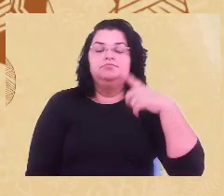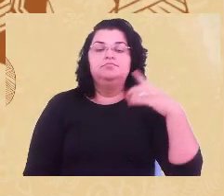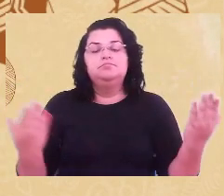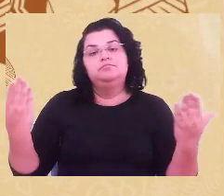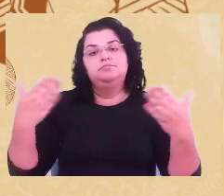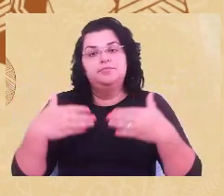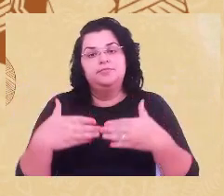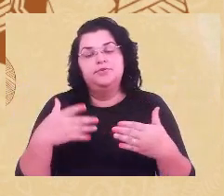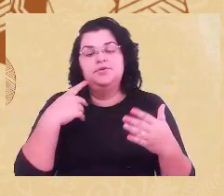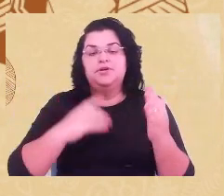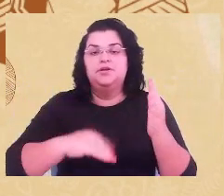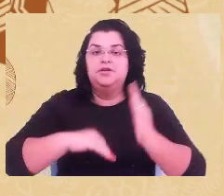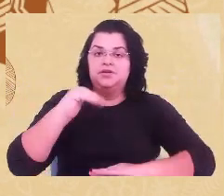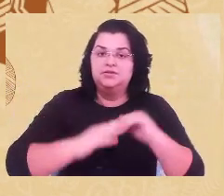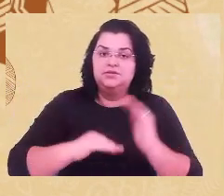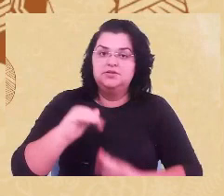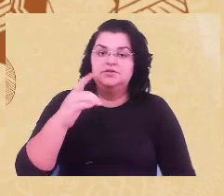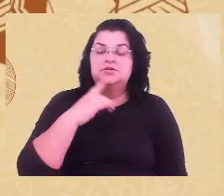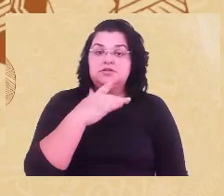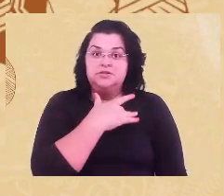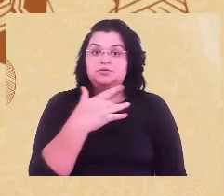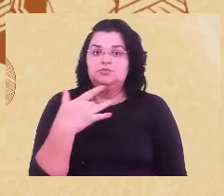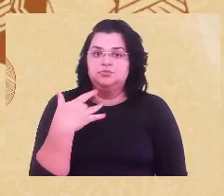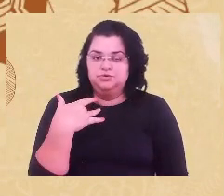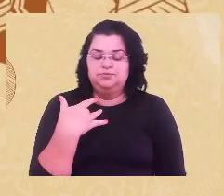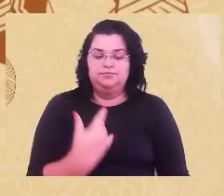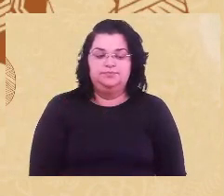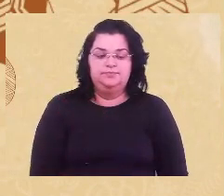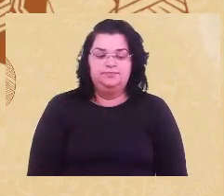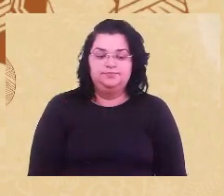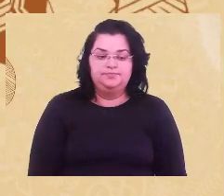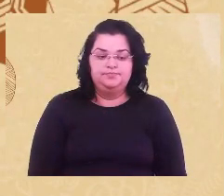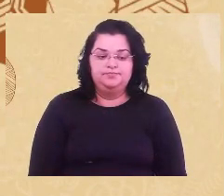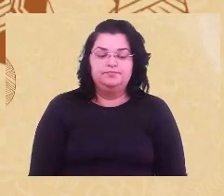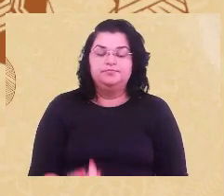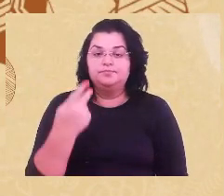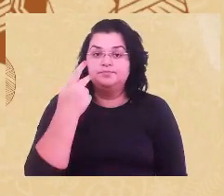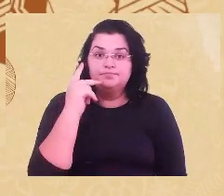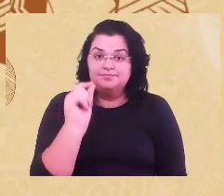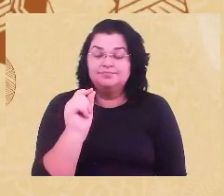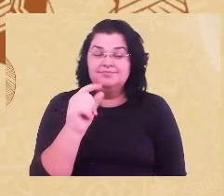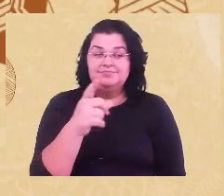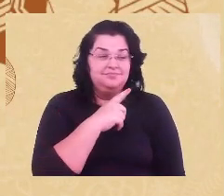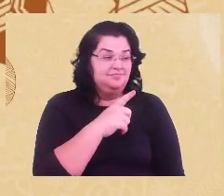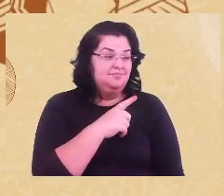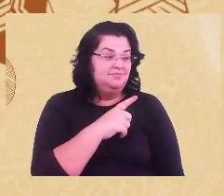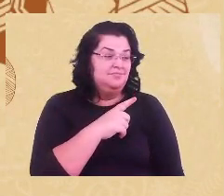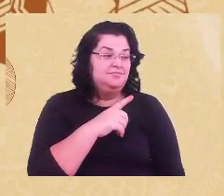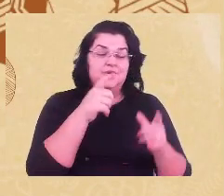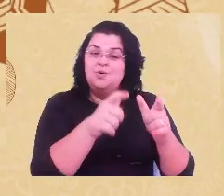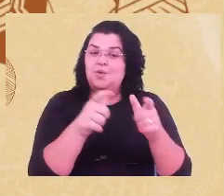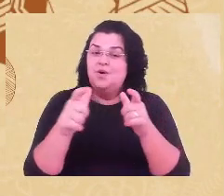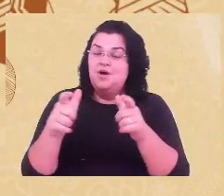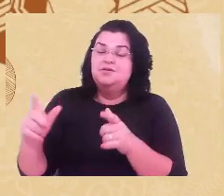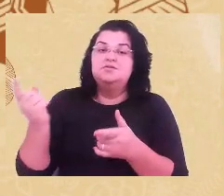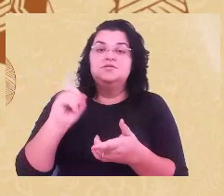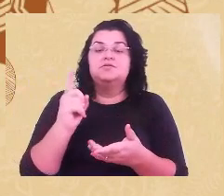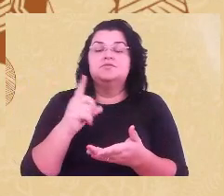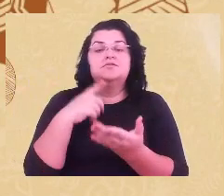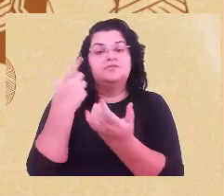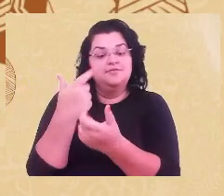nossas ações em saúde. para que essa descolonização não caia numa certa